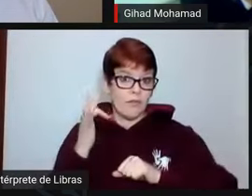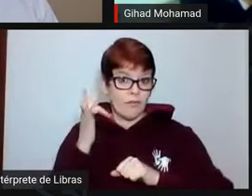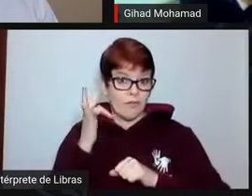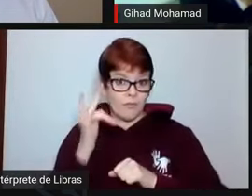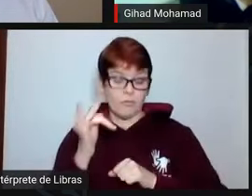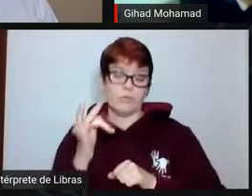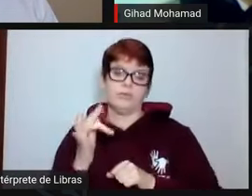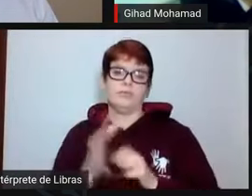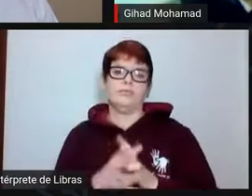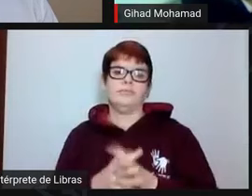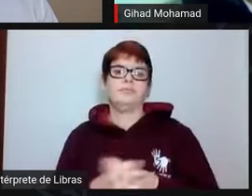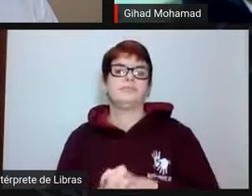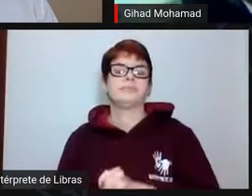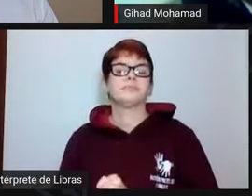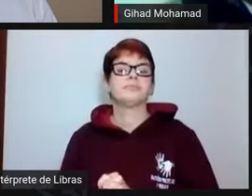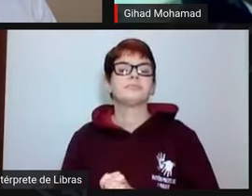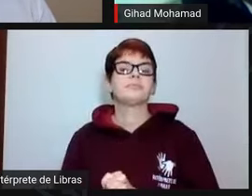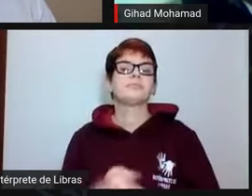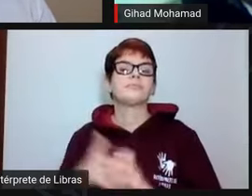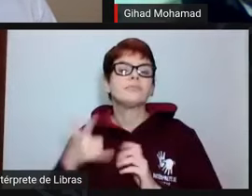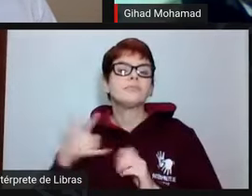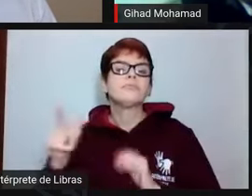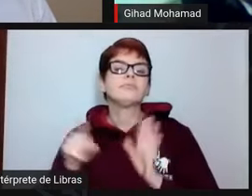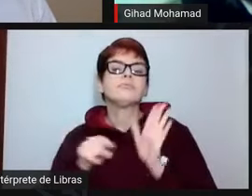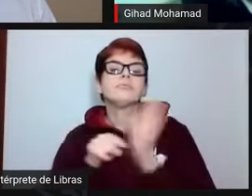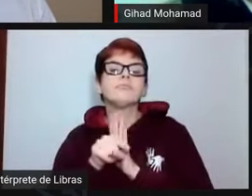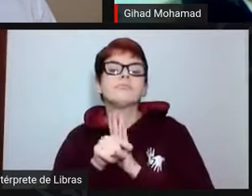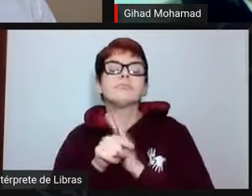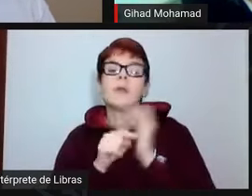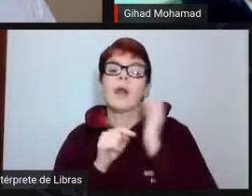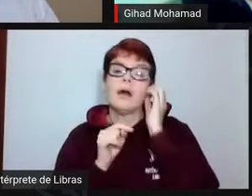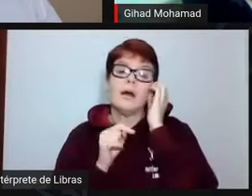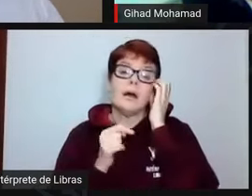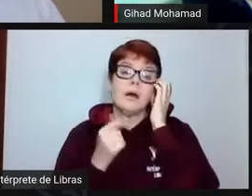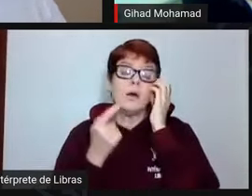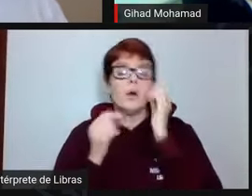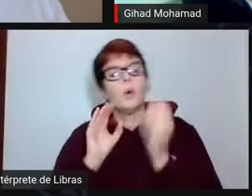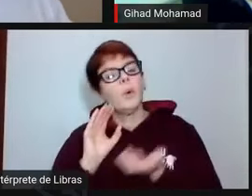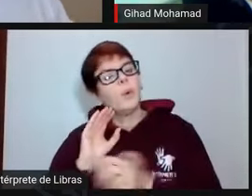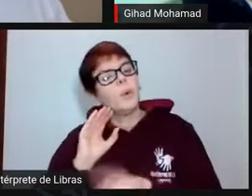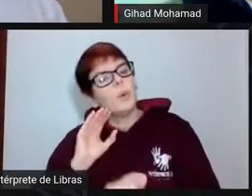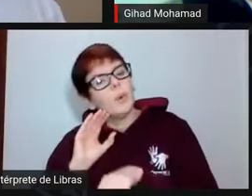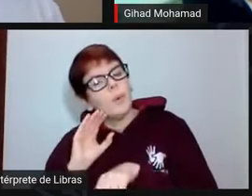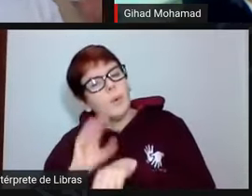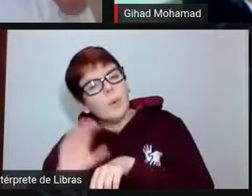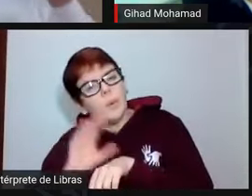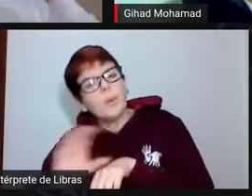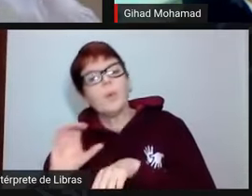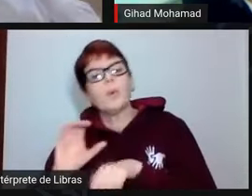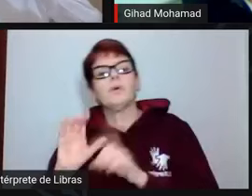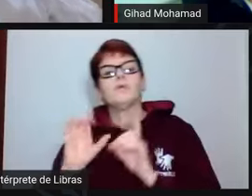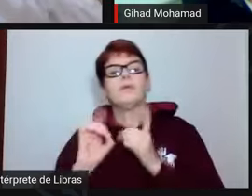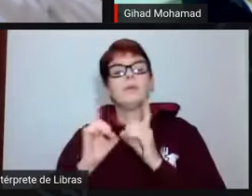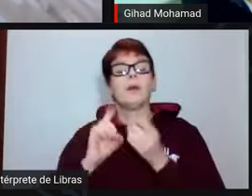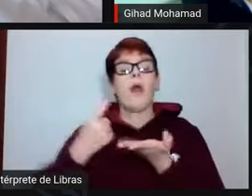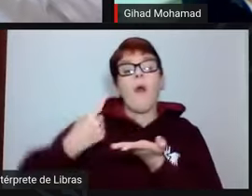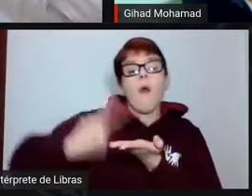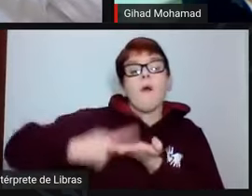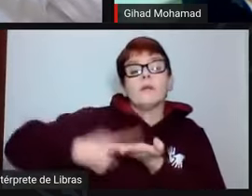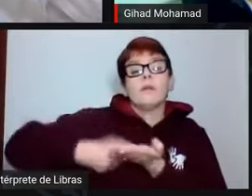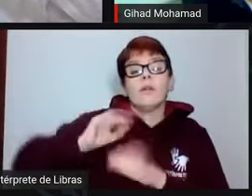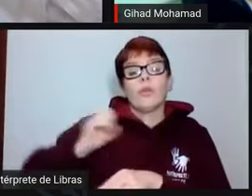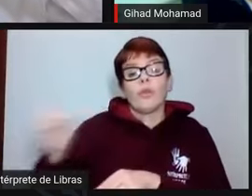Outra questão, professor, que tem assolado bastante os cursos e departamentos e a questão da contratação de novos